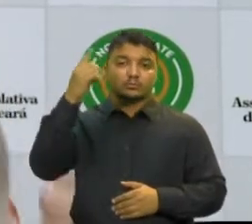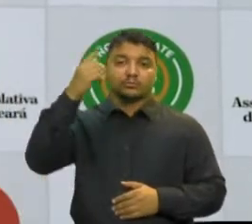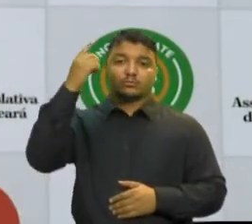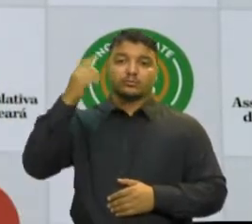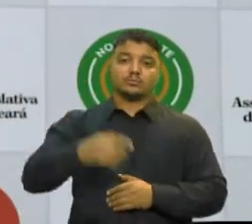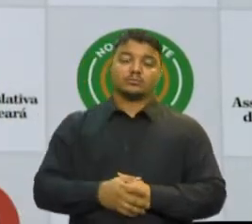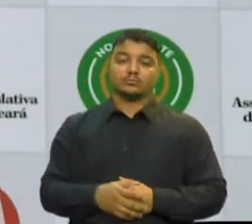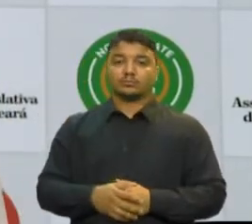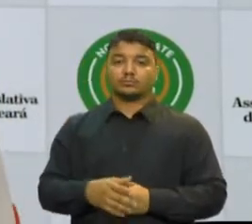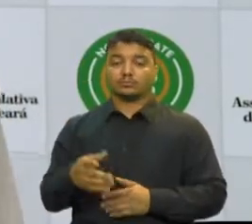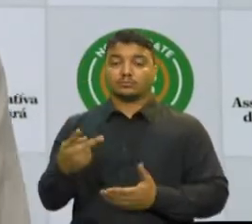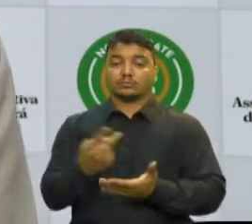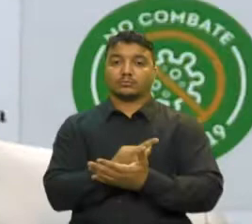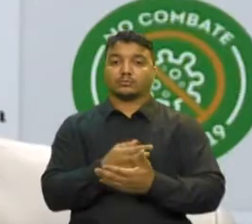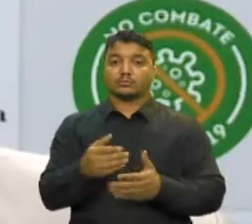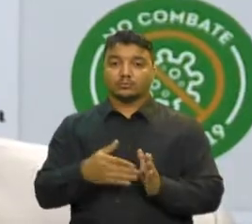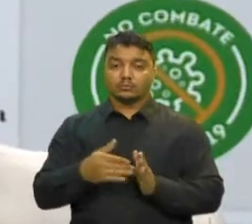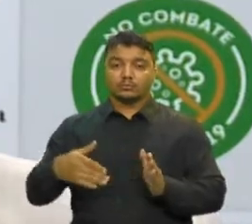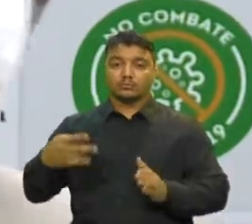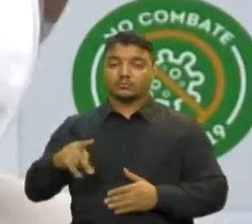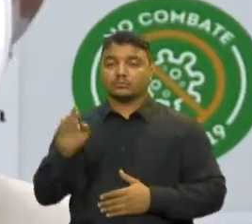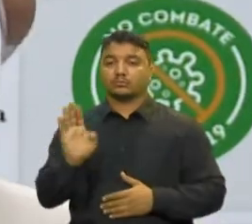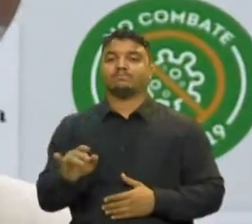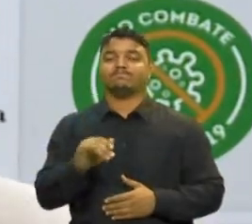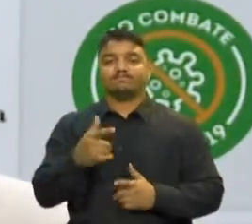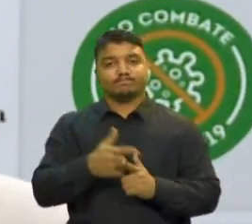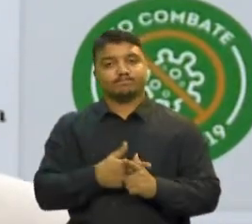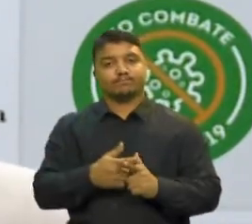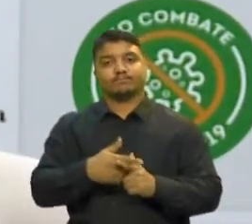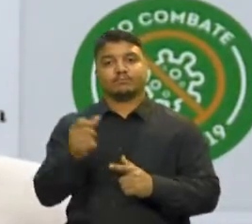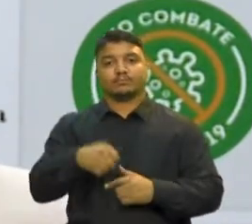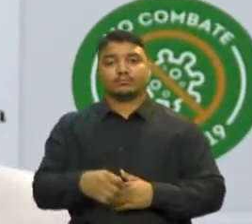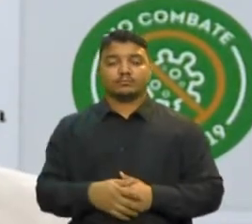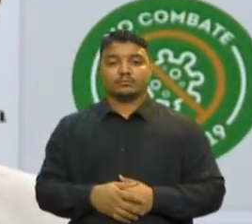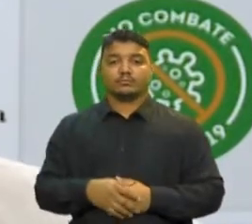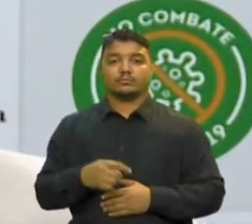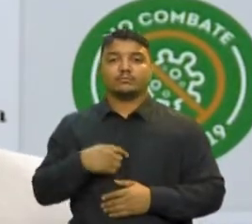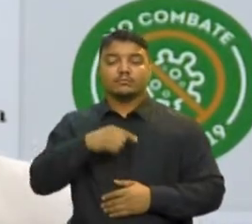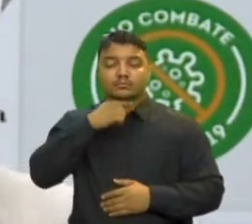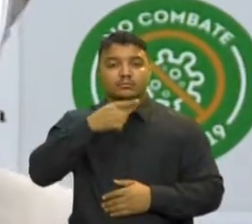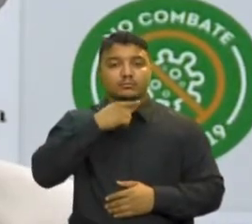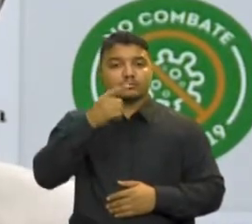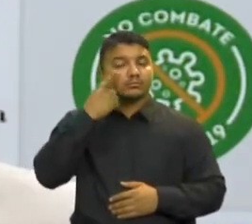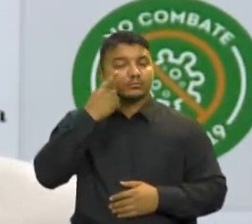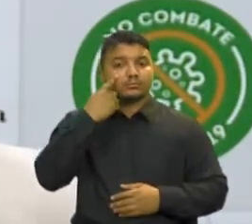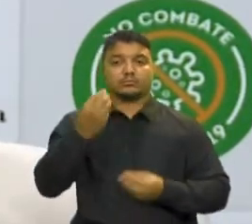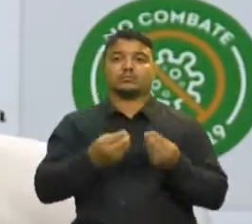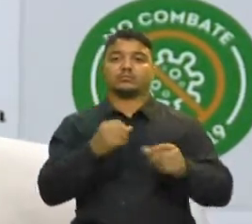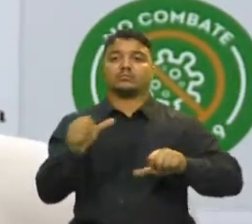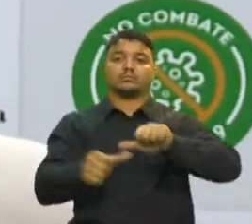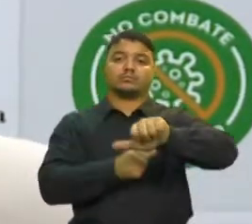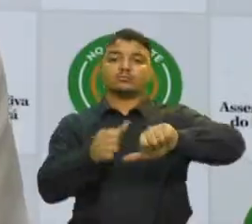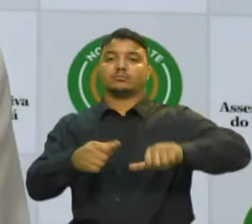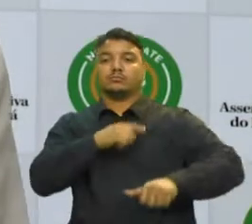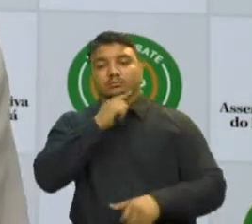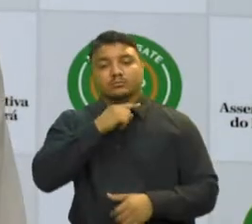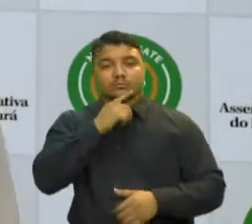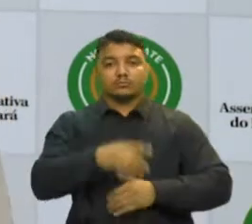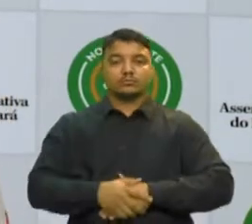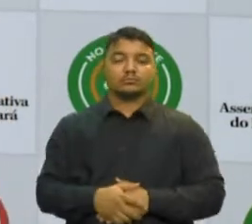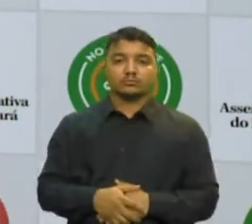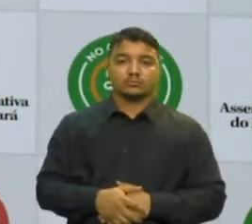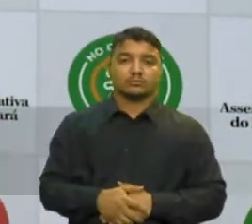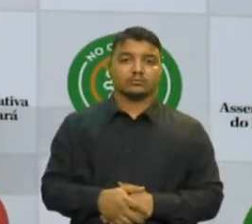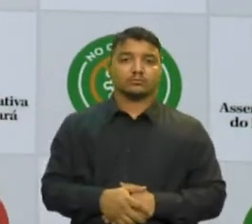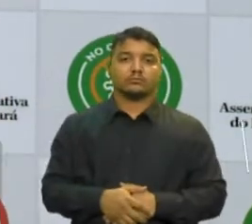da fome no Brasil é trágico O parlamentar disse que não vê perspectiva de mudar essa realidade Não há,